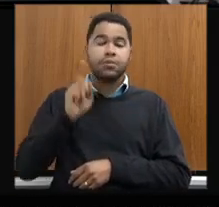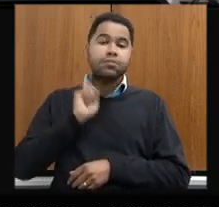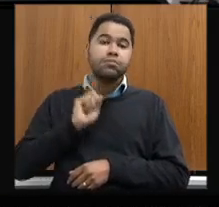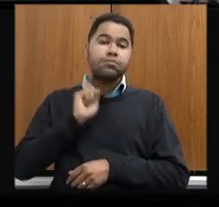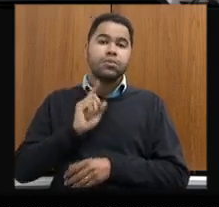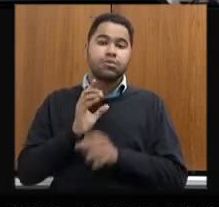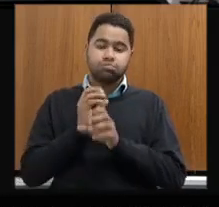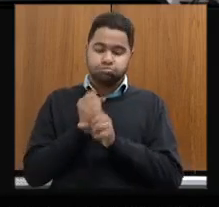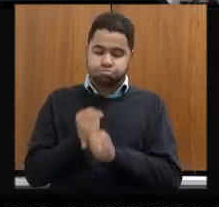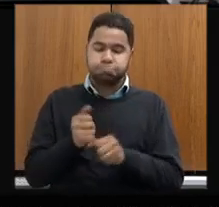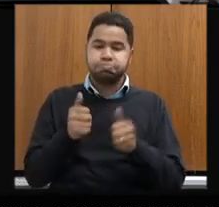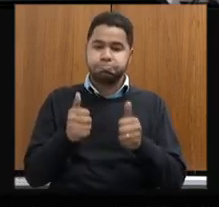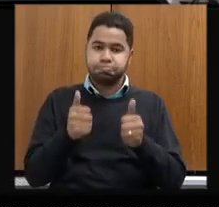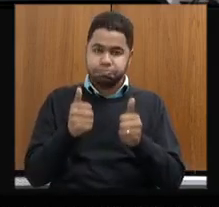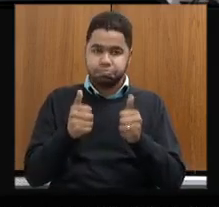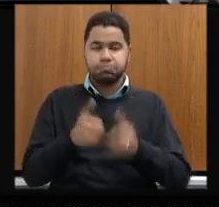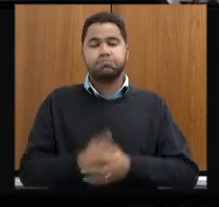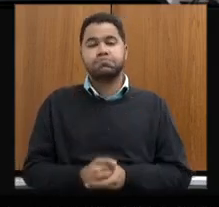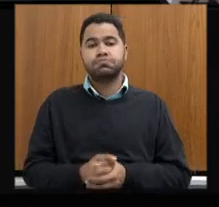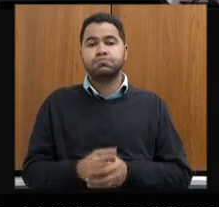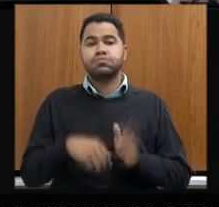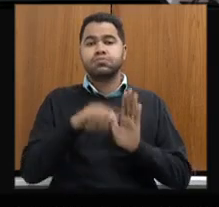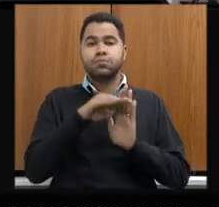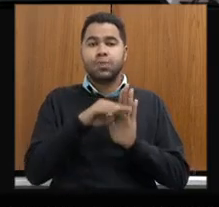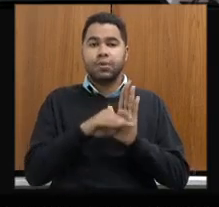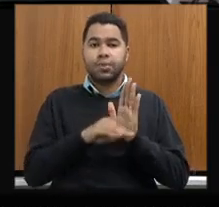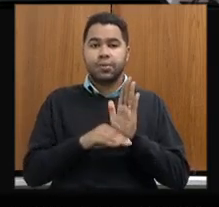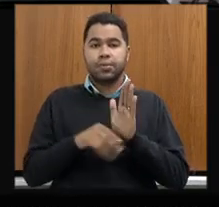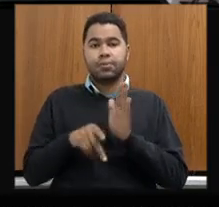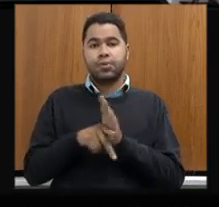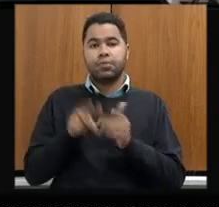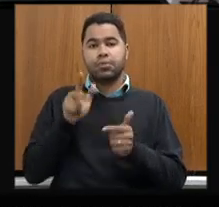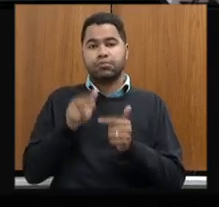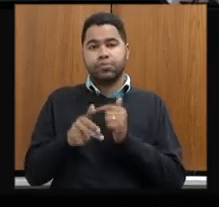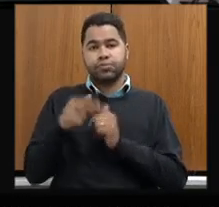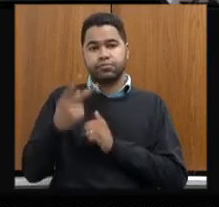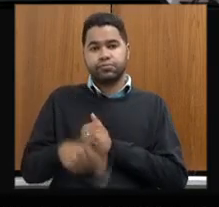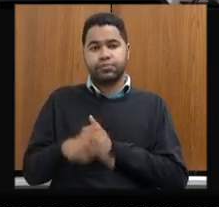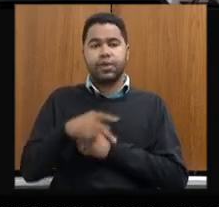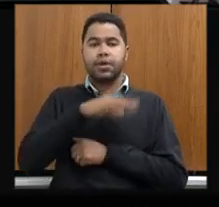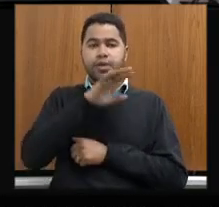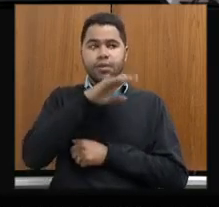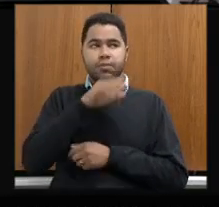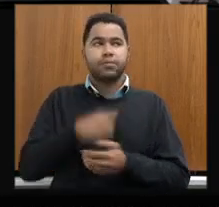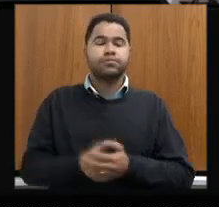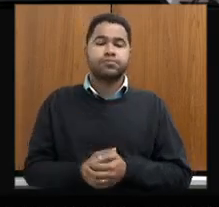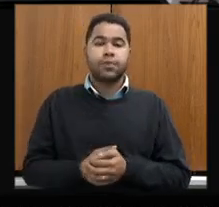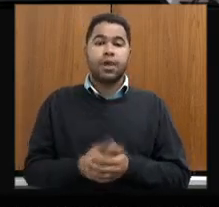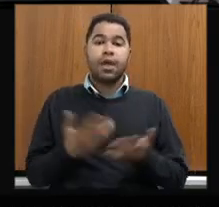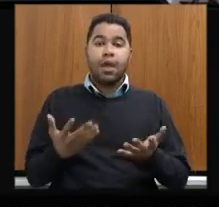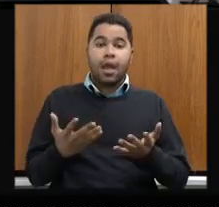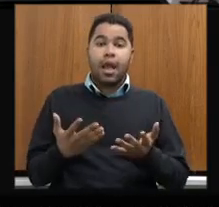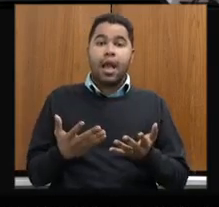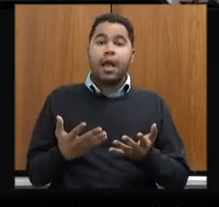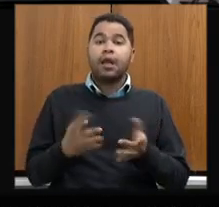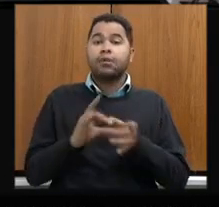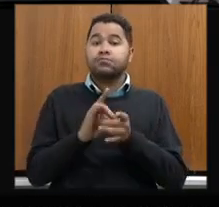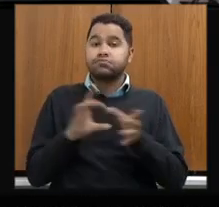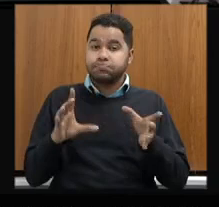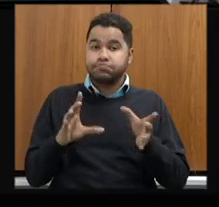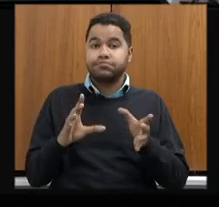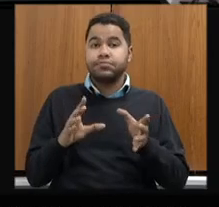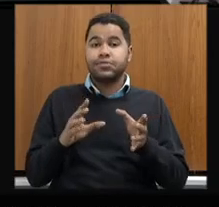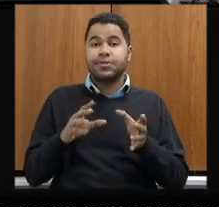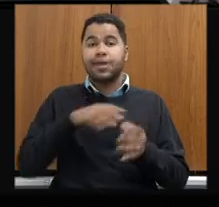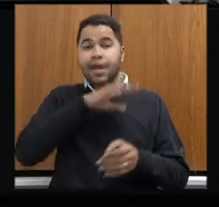resultado muito efetivo no programa de esterilização de animais domésticos. A disponibilização do sistema estadual de identificação de